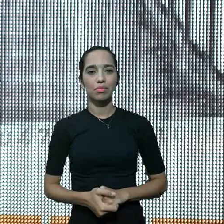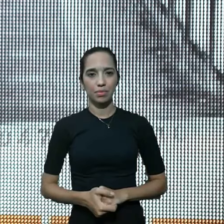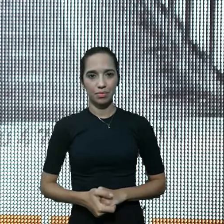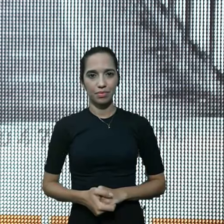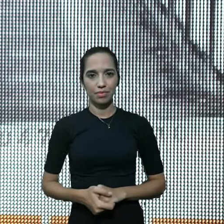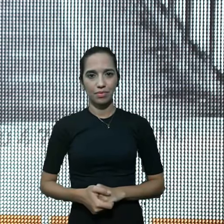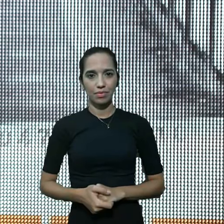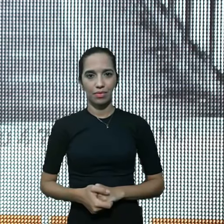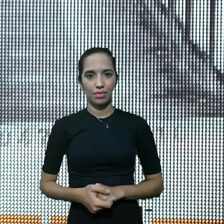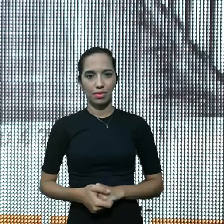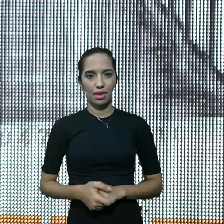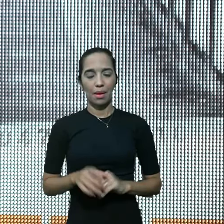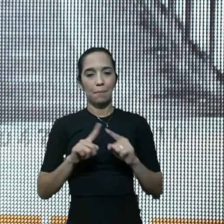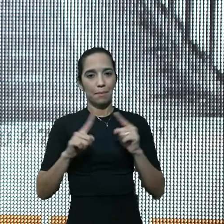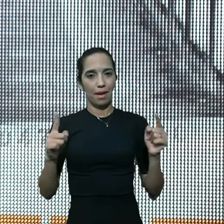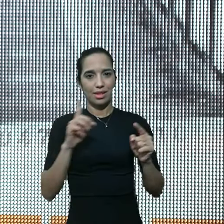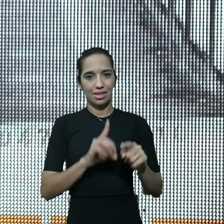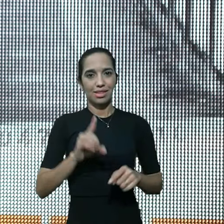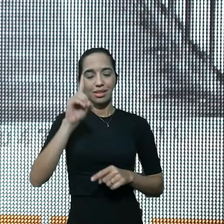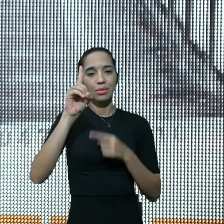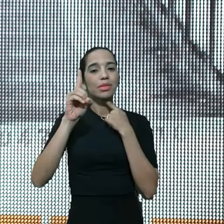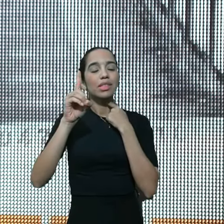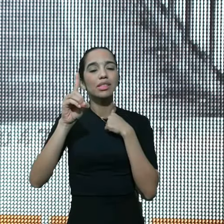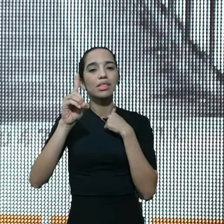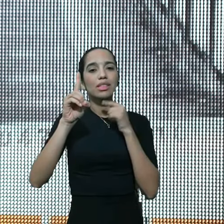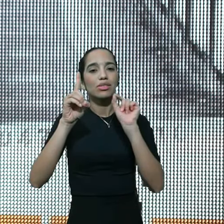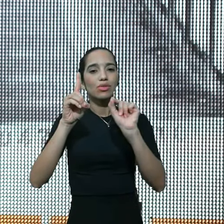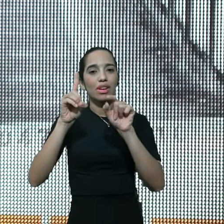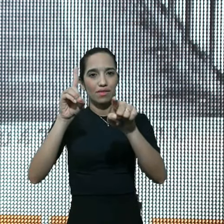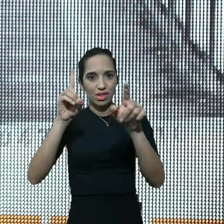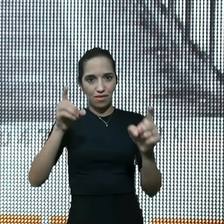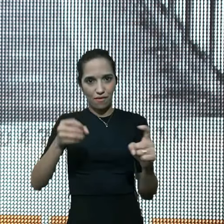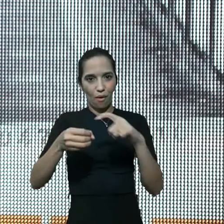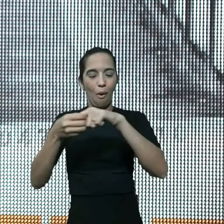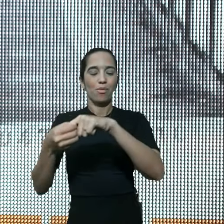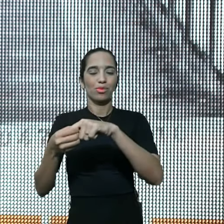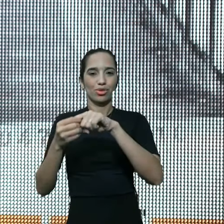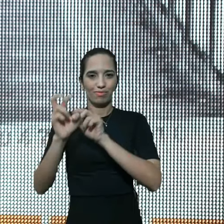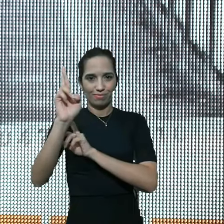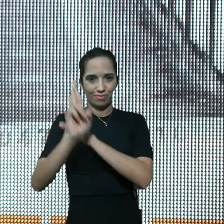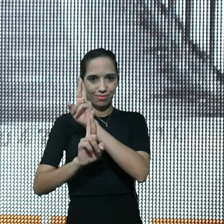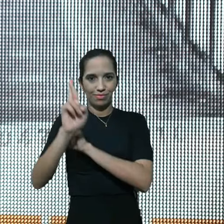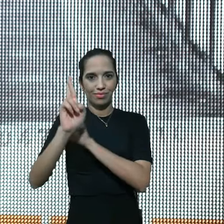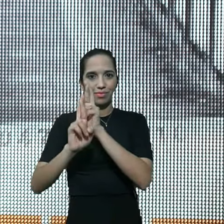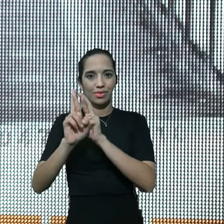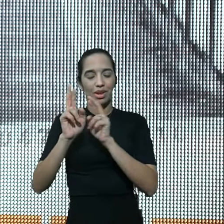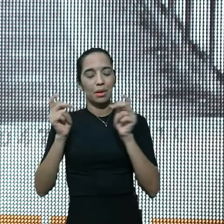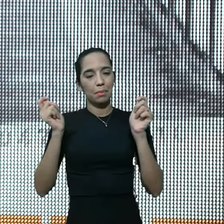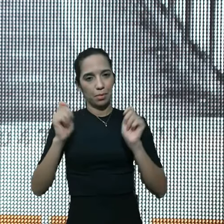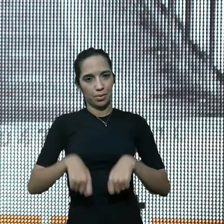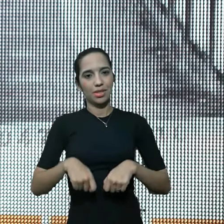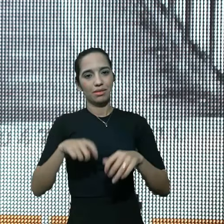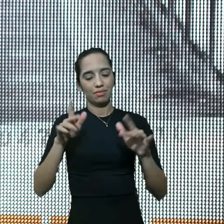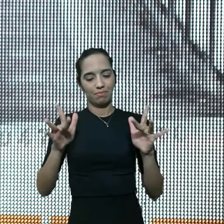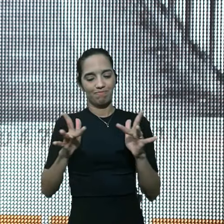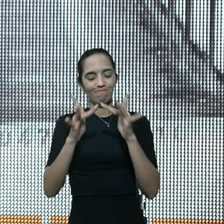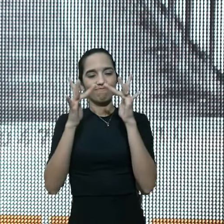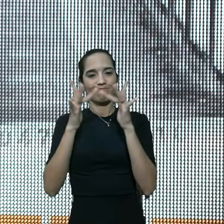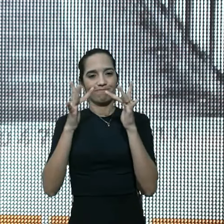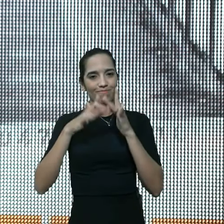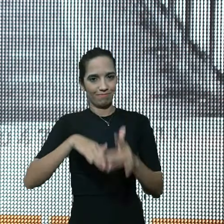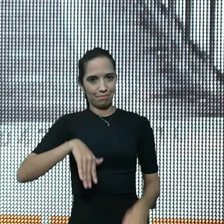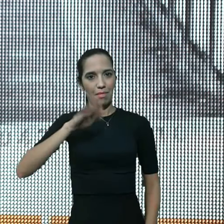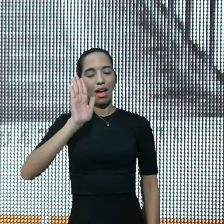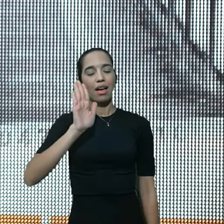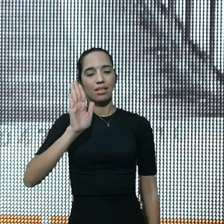mas tudo que Deus, deseja, é que você volte, é que você, esteja disposto, a chegar mais perto,